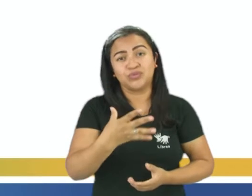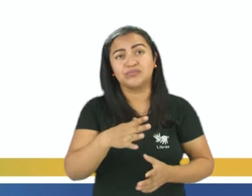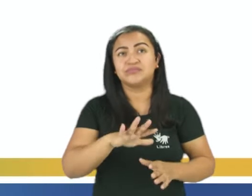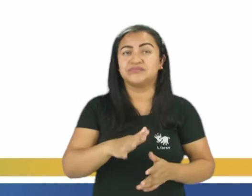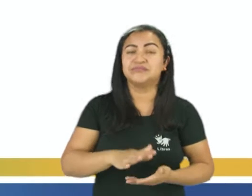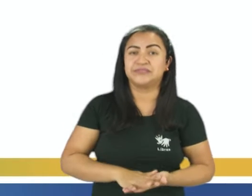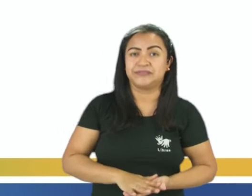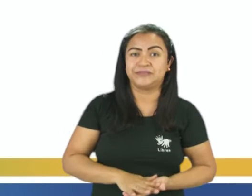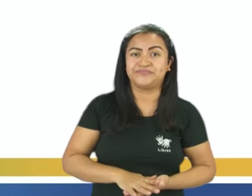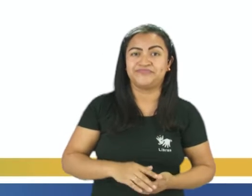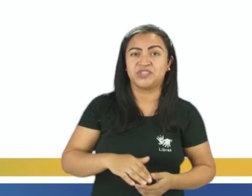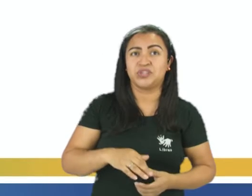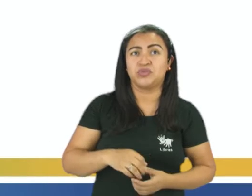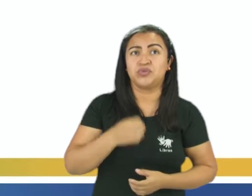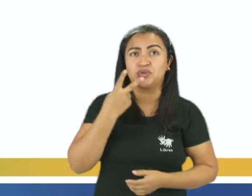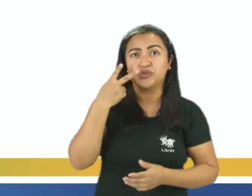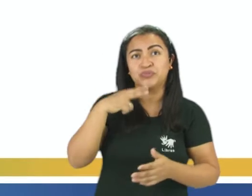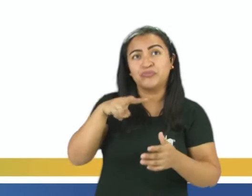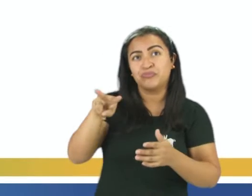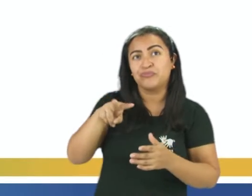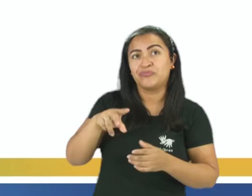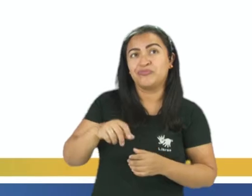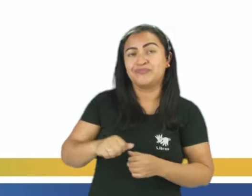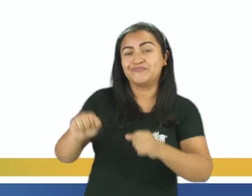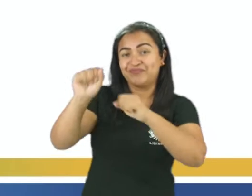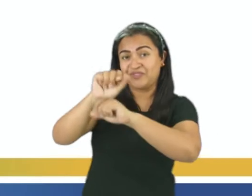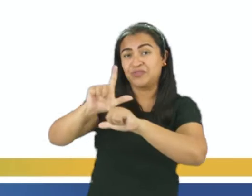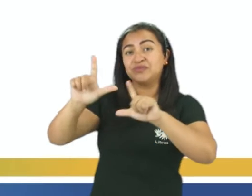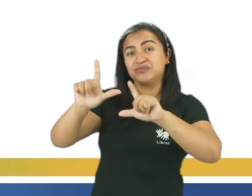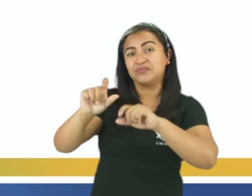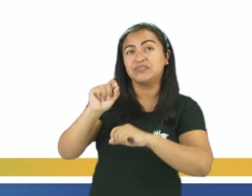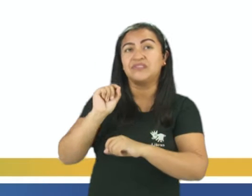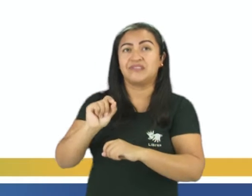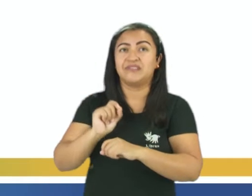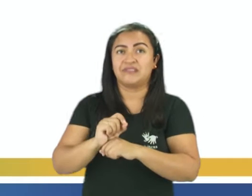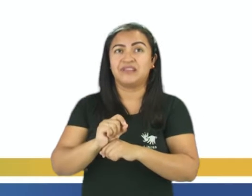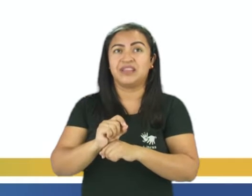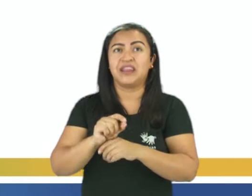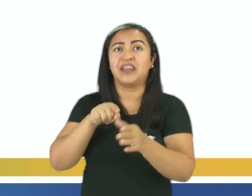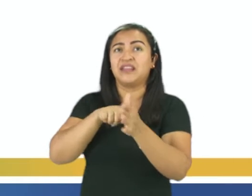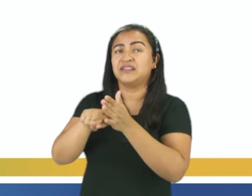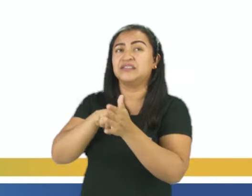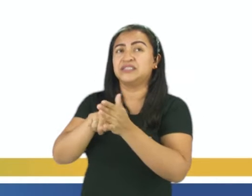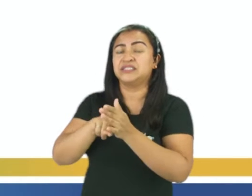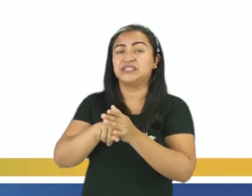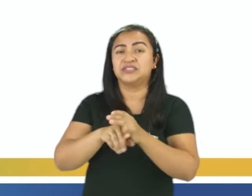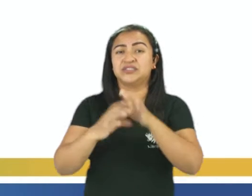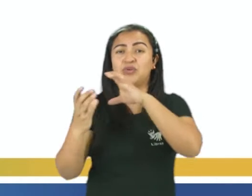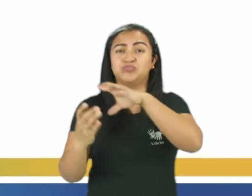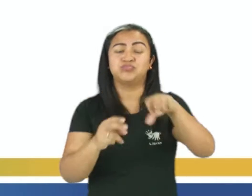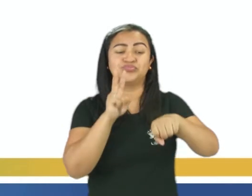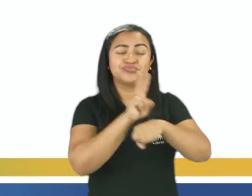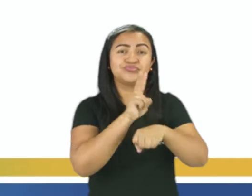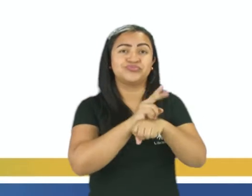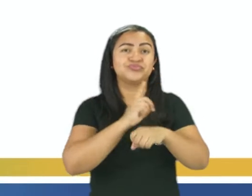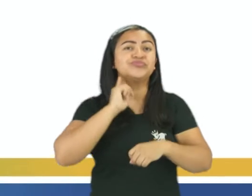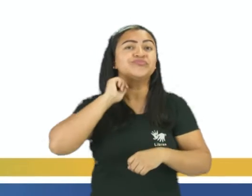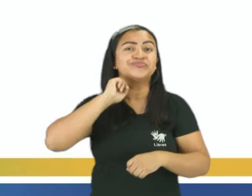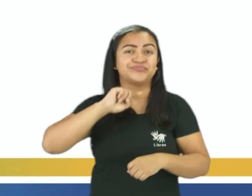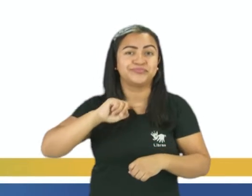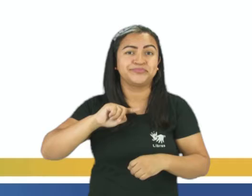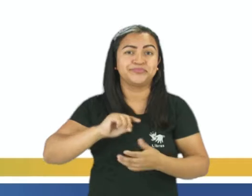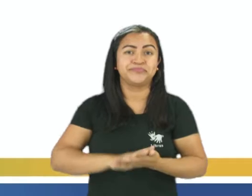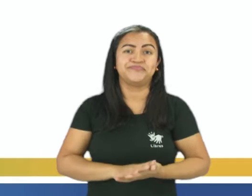Então, gente pode ver aí, gente, no slide, né, alguns dados de saneamento base da região norte. Vamos destacar aí o nosso